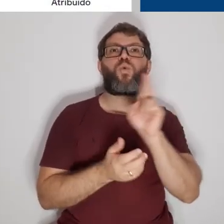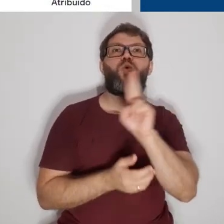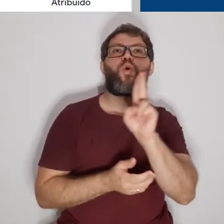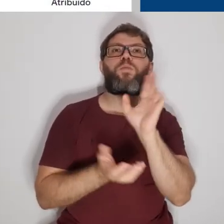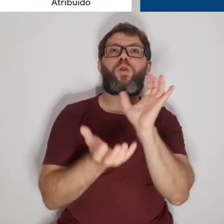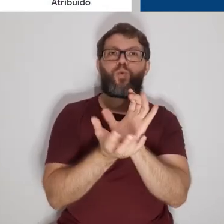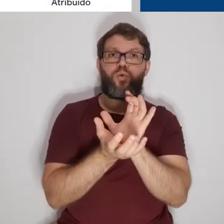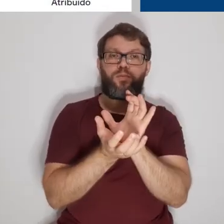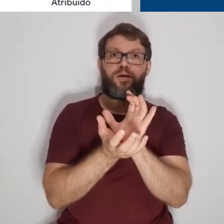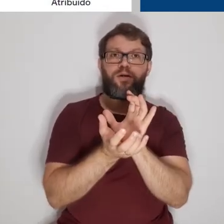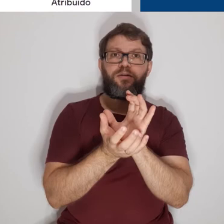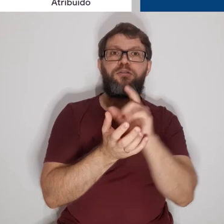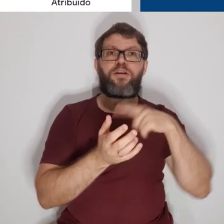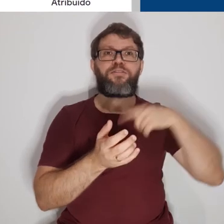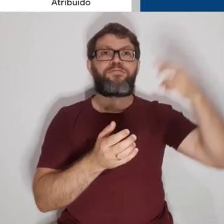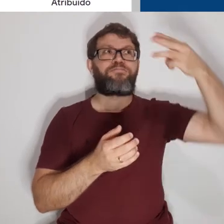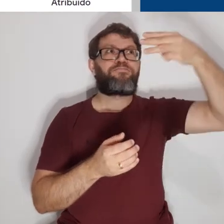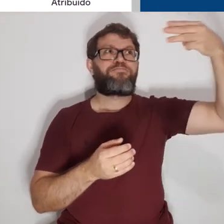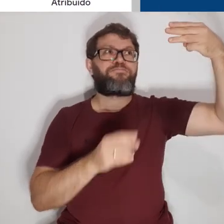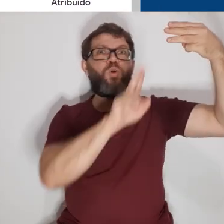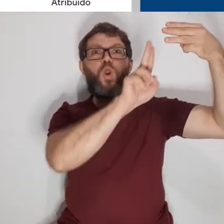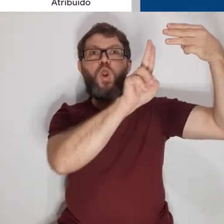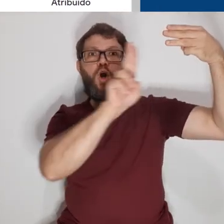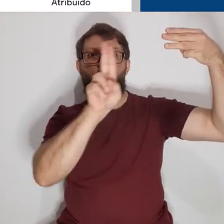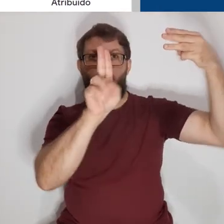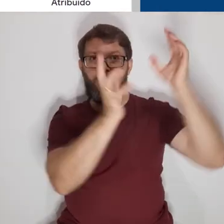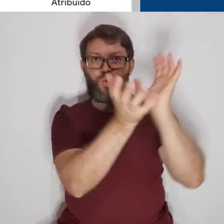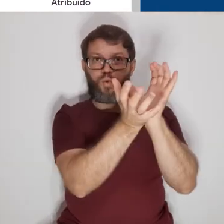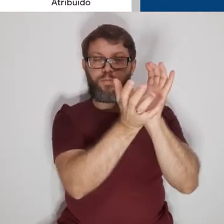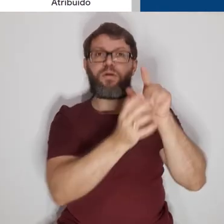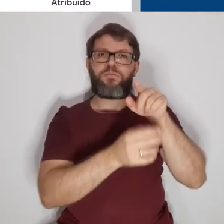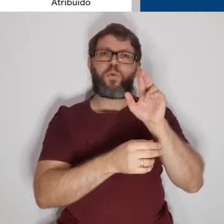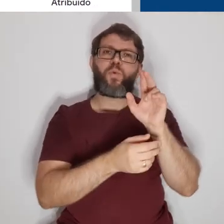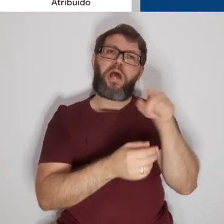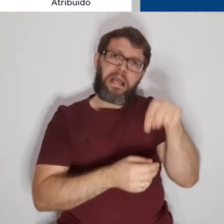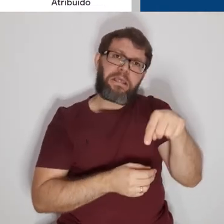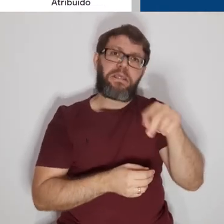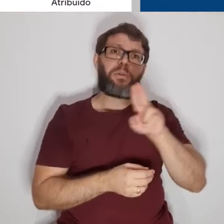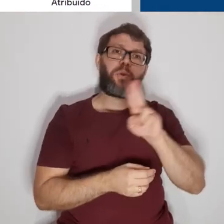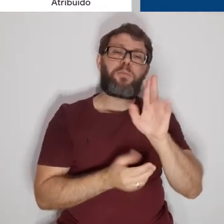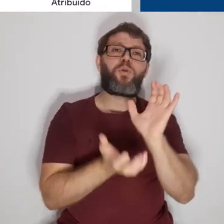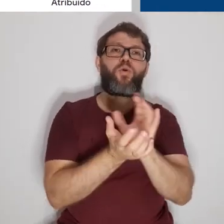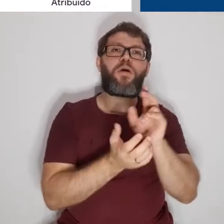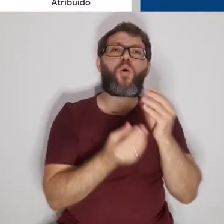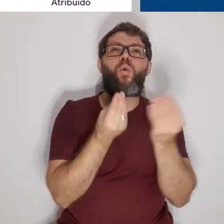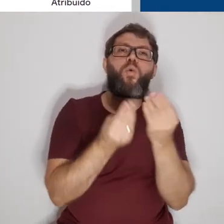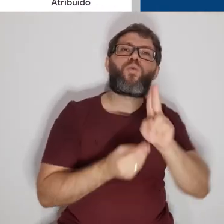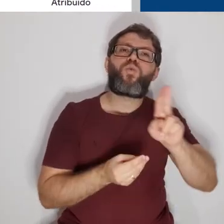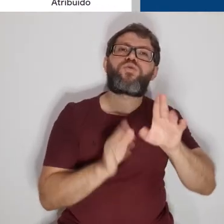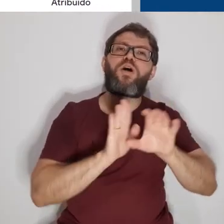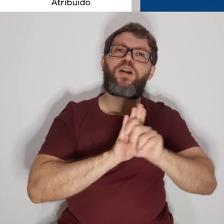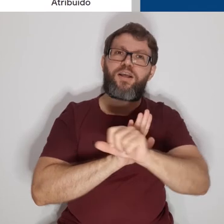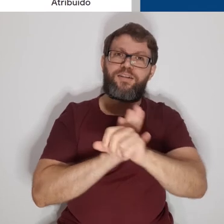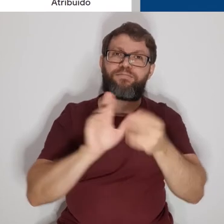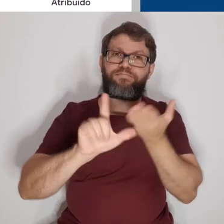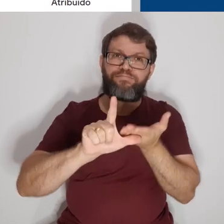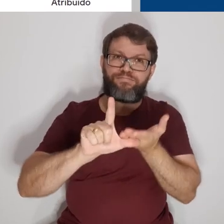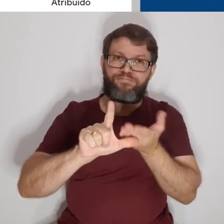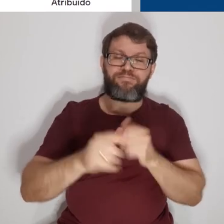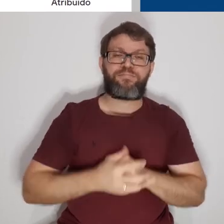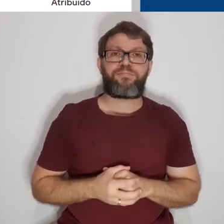clicando no nome da turma que aparece ao lado do menu sanduíche. Nesse caso, o nome da turma é como usar o classroom.